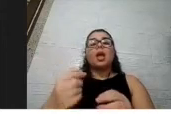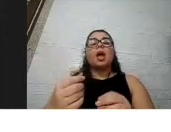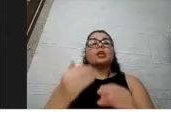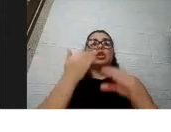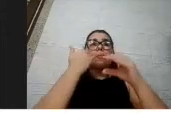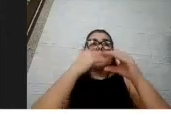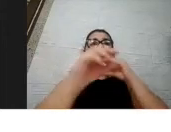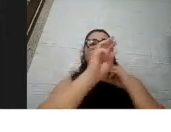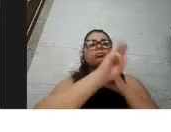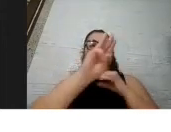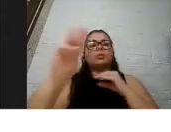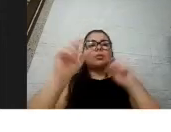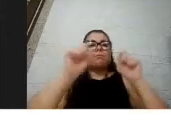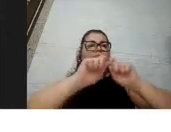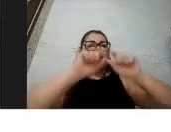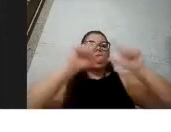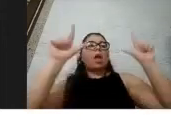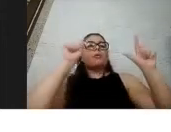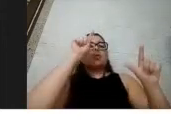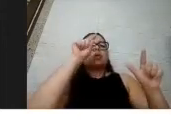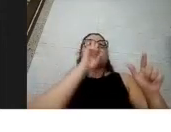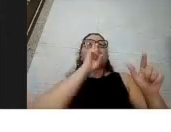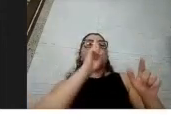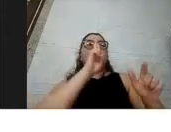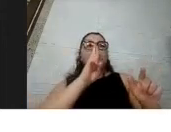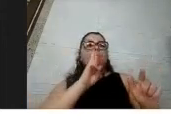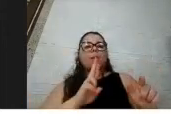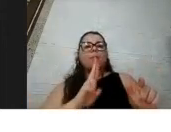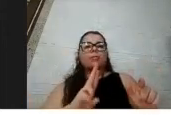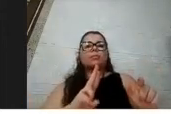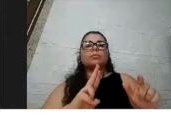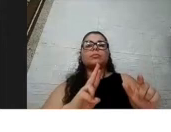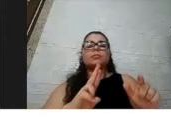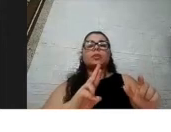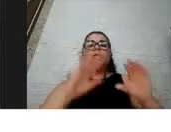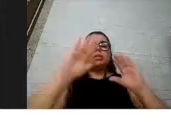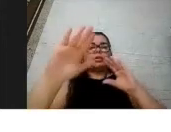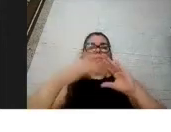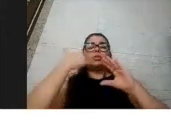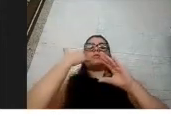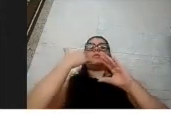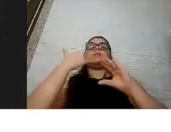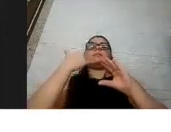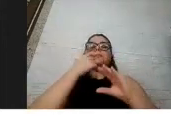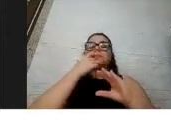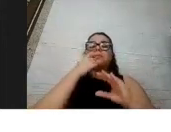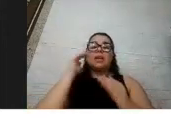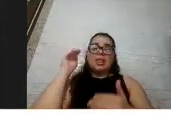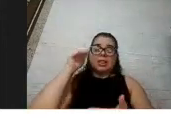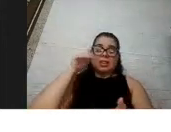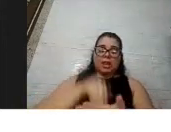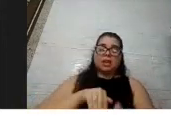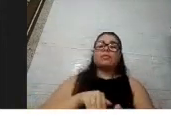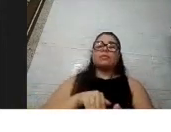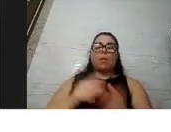questionário e o familiar ou o médico responde a essas perguntas e lá no final, quando ele